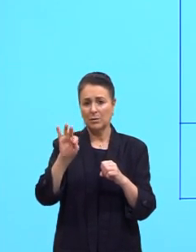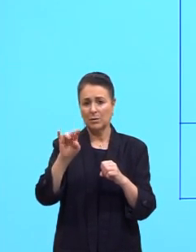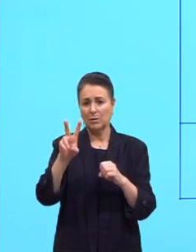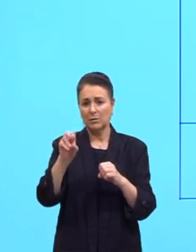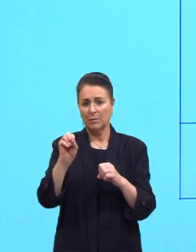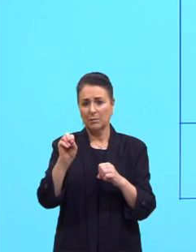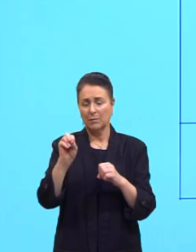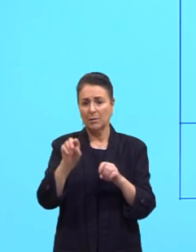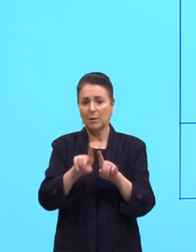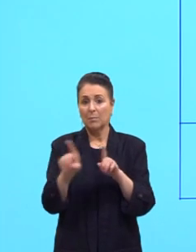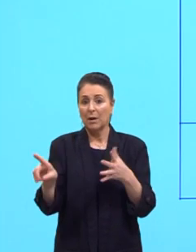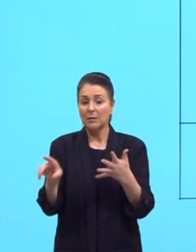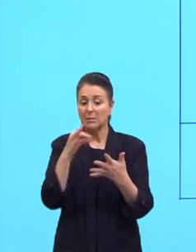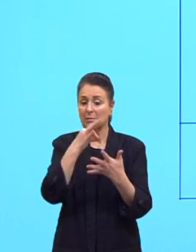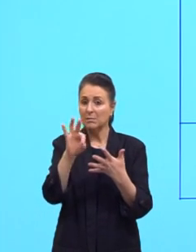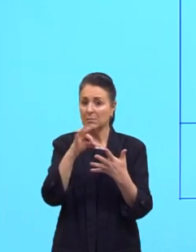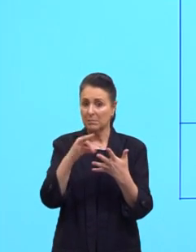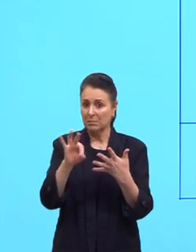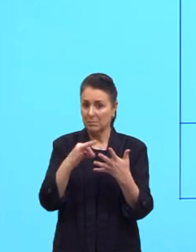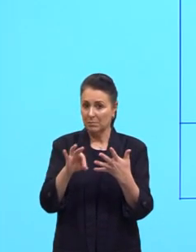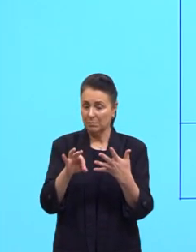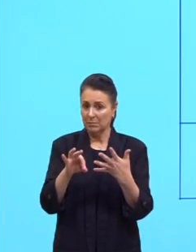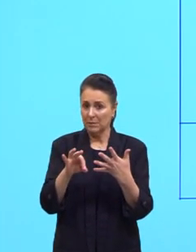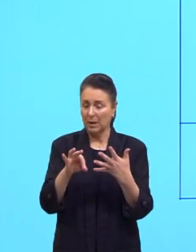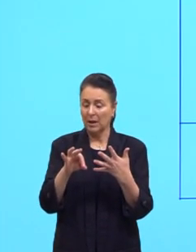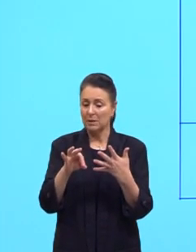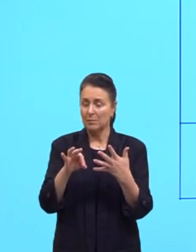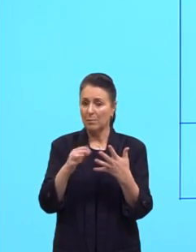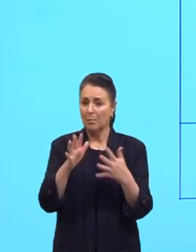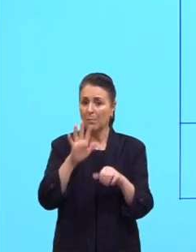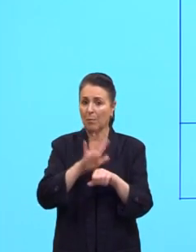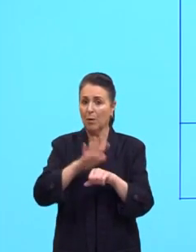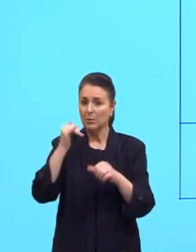que elas enfatizam, tá? Elas dão ênfase.